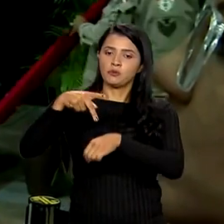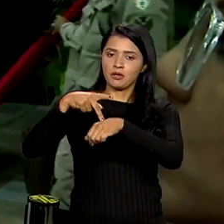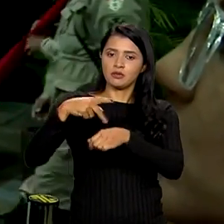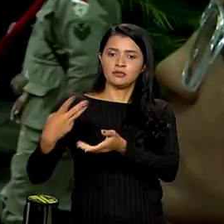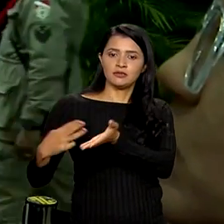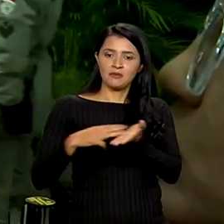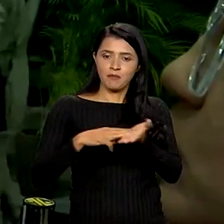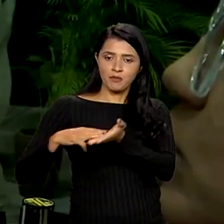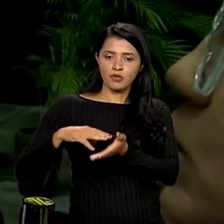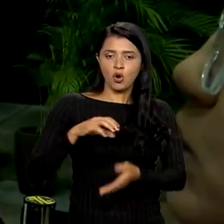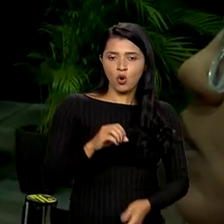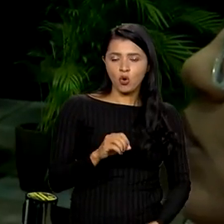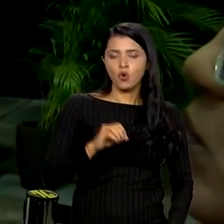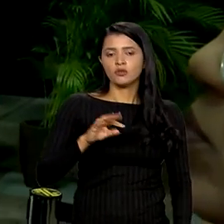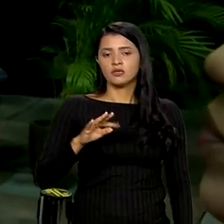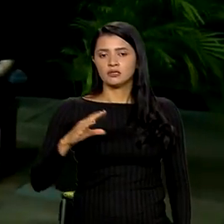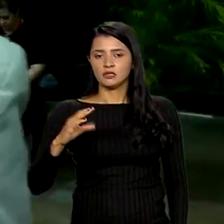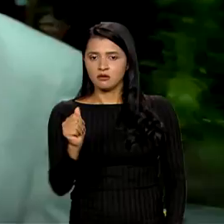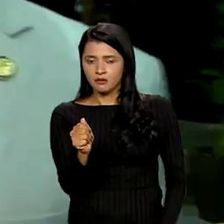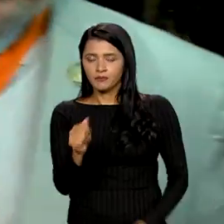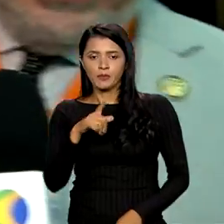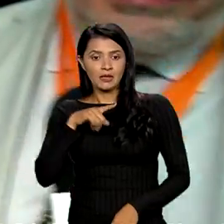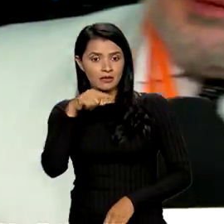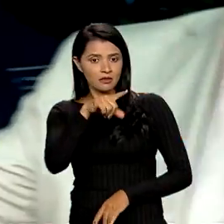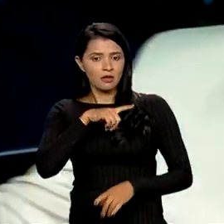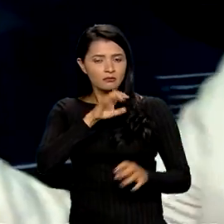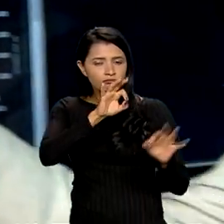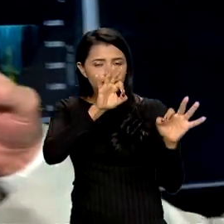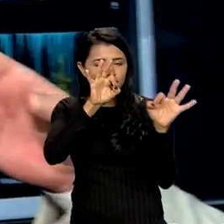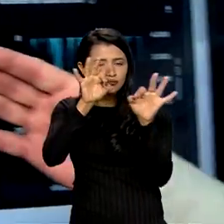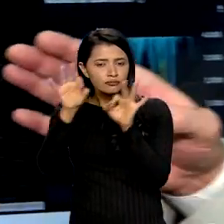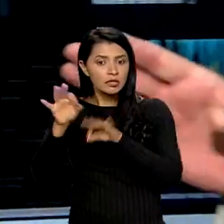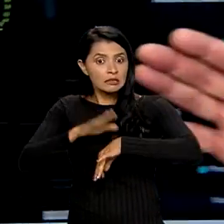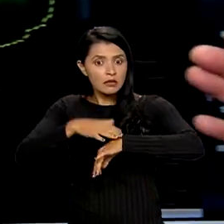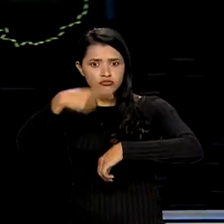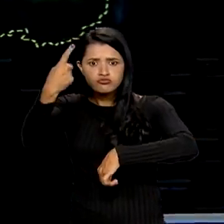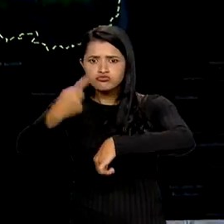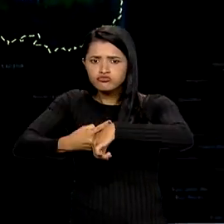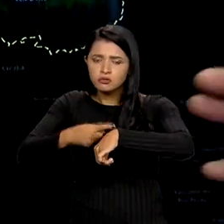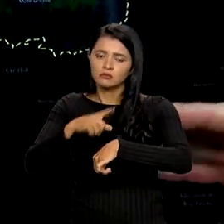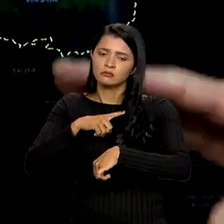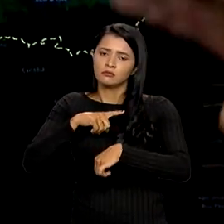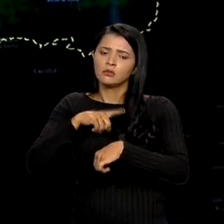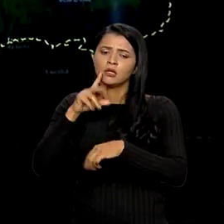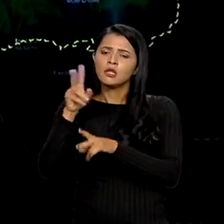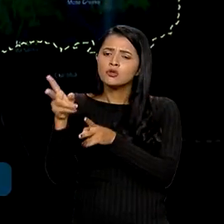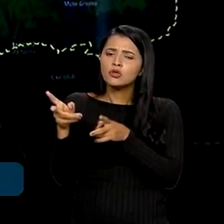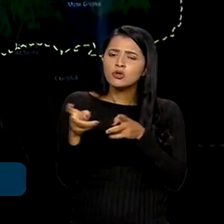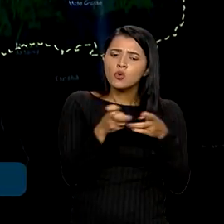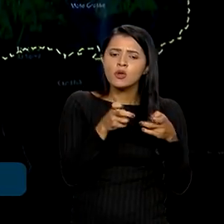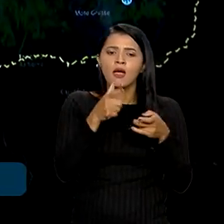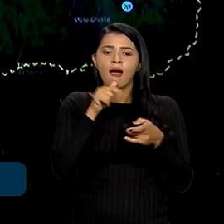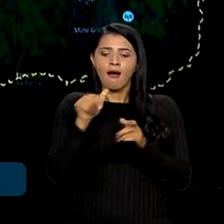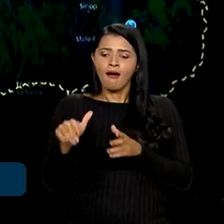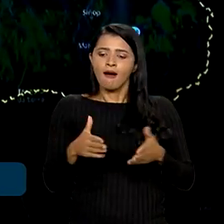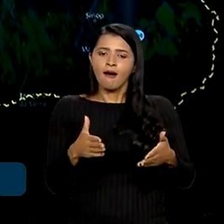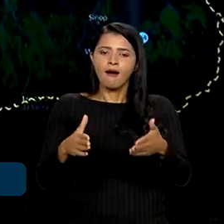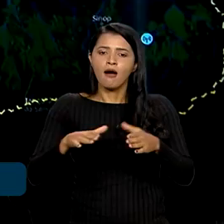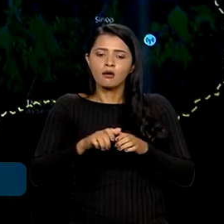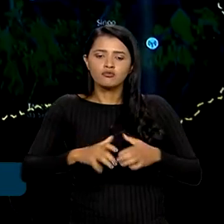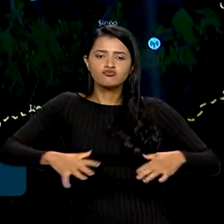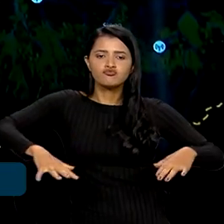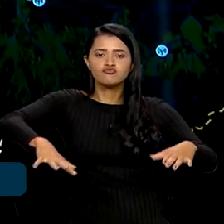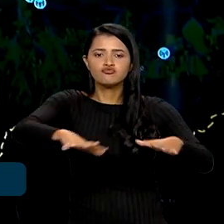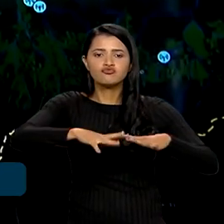Por exemplo, nós temos aqui um monitoramento quase que em tempo real das bacias hidrográficas. Então,